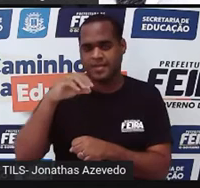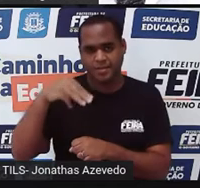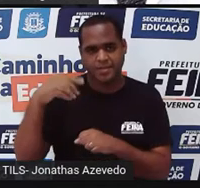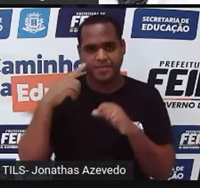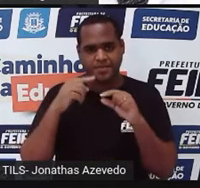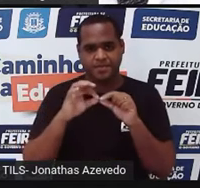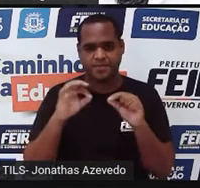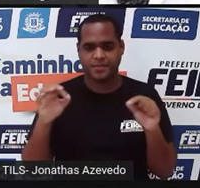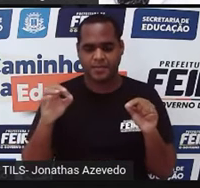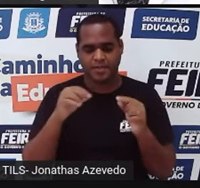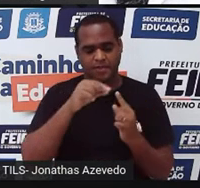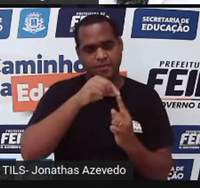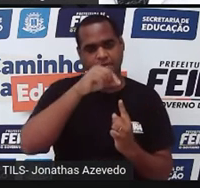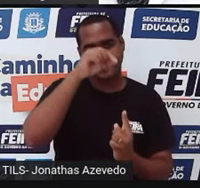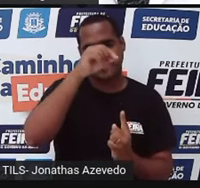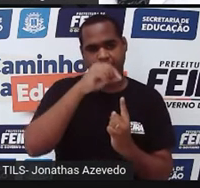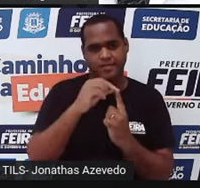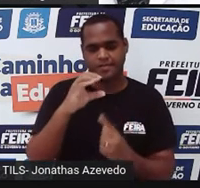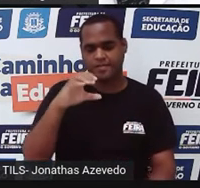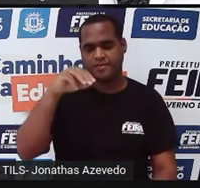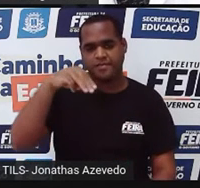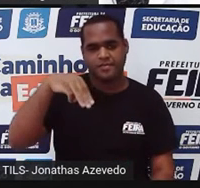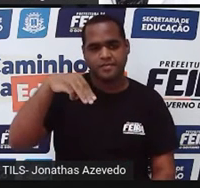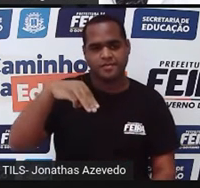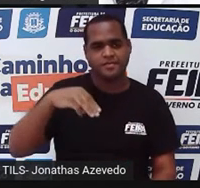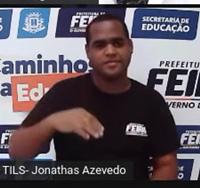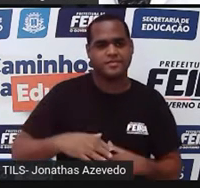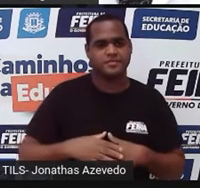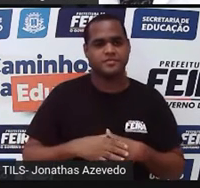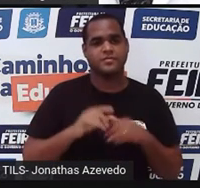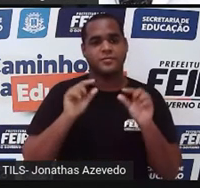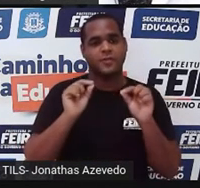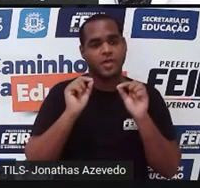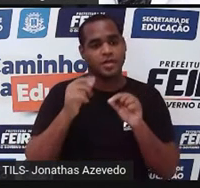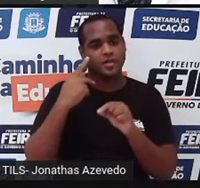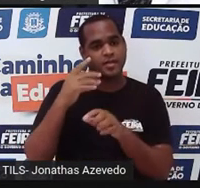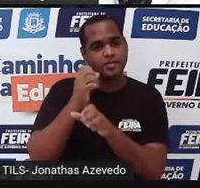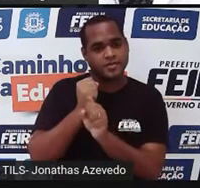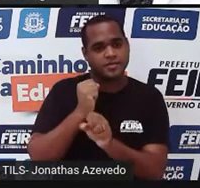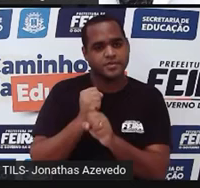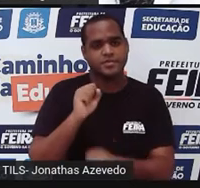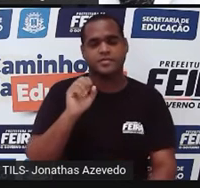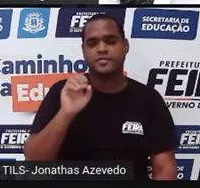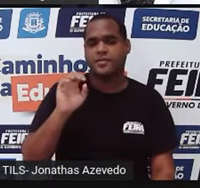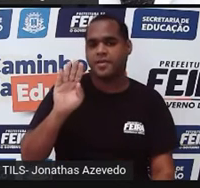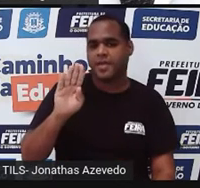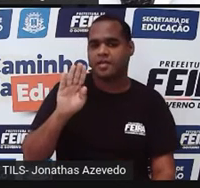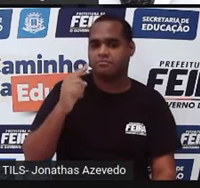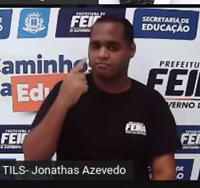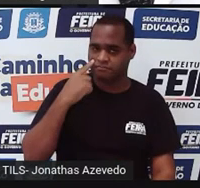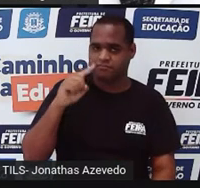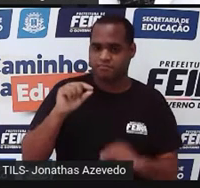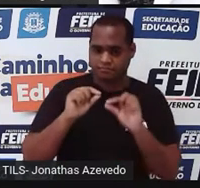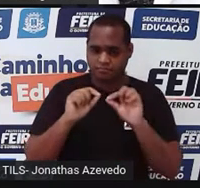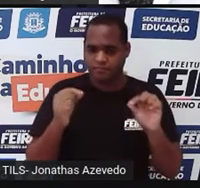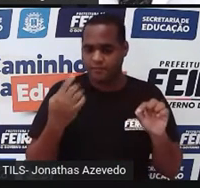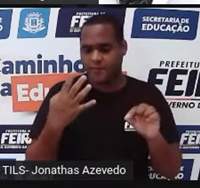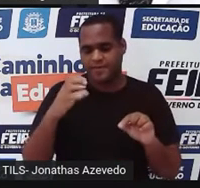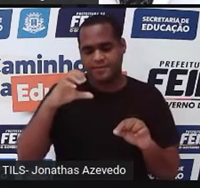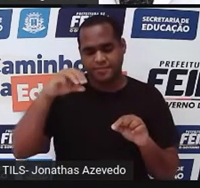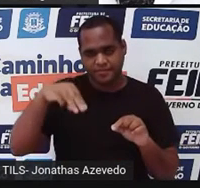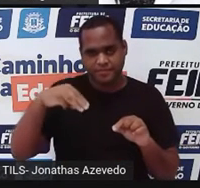E uma altura de três centímetros. Então, na formulazinha, o B, que é o comprimento, vai ser quatro.